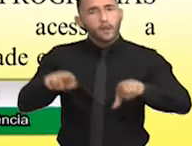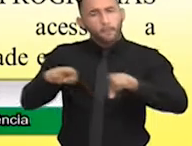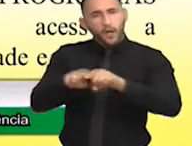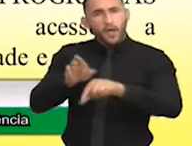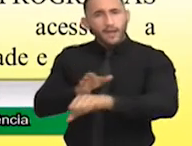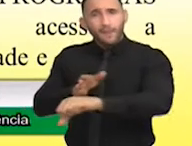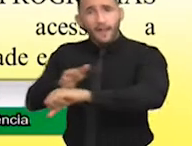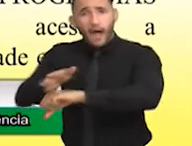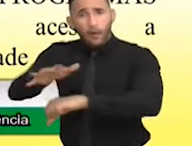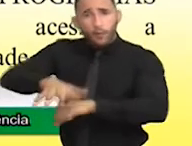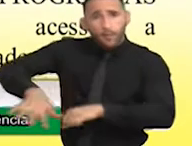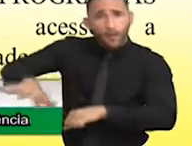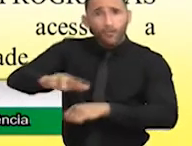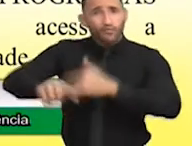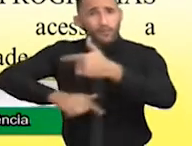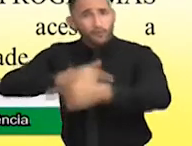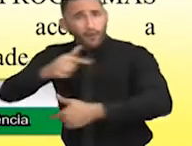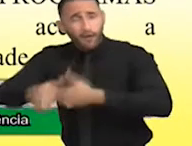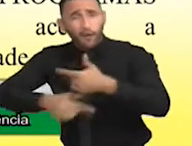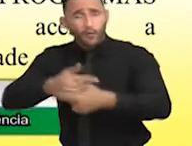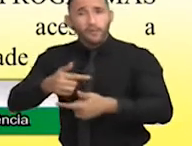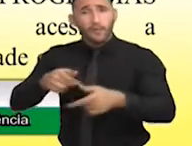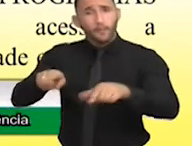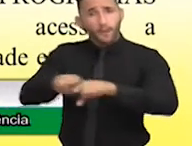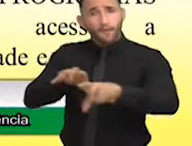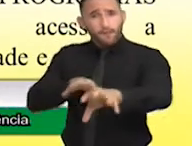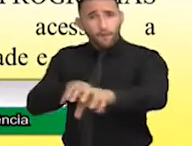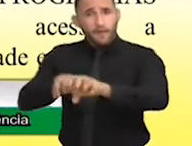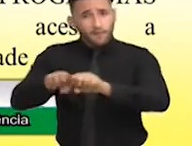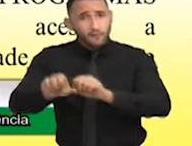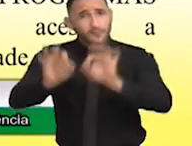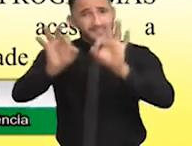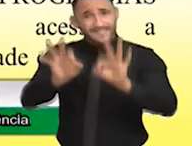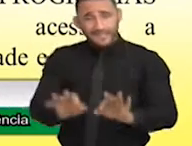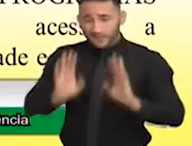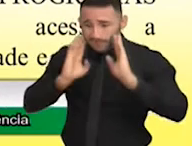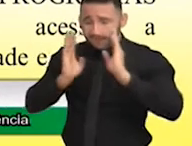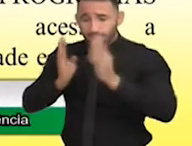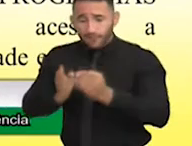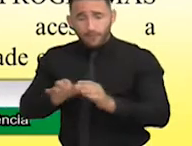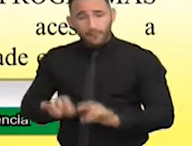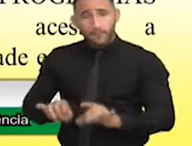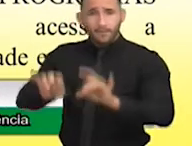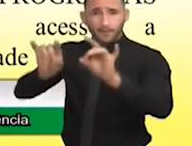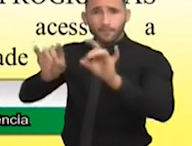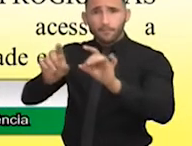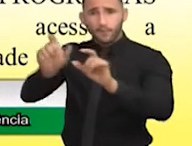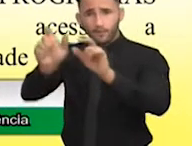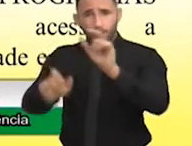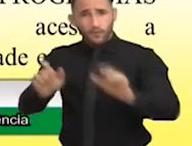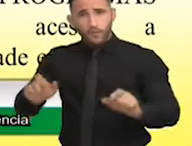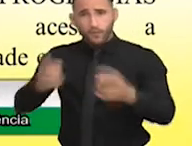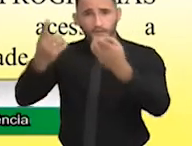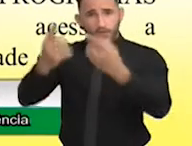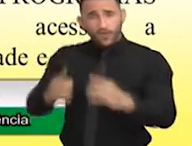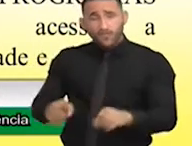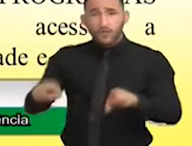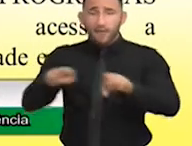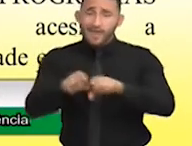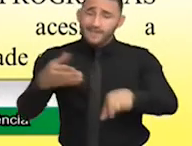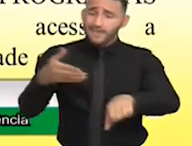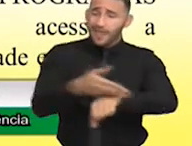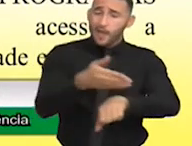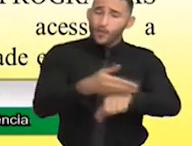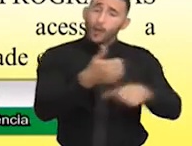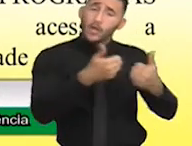trabalho com qualificação específica e acesso a benefícios de assistência social, acesso a transporte público